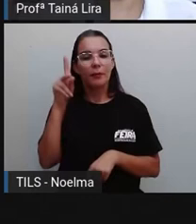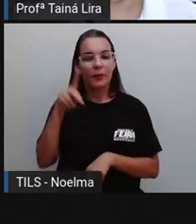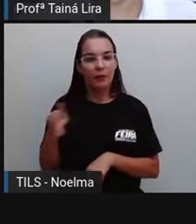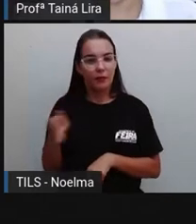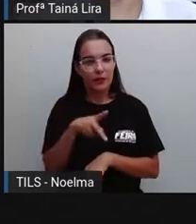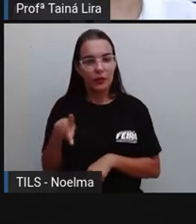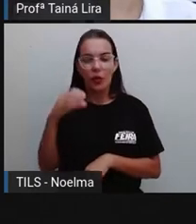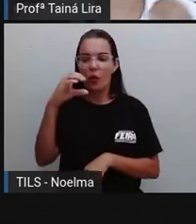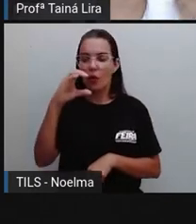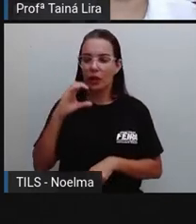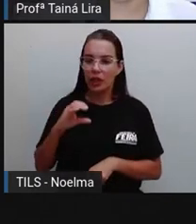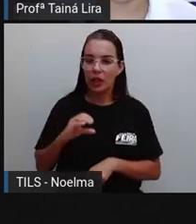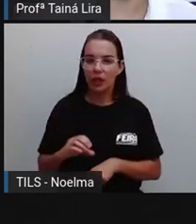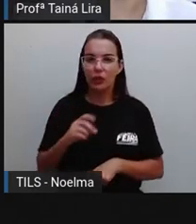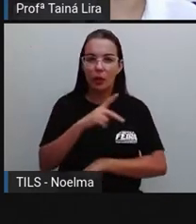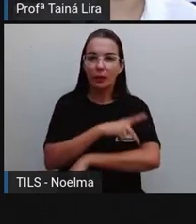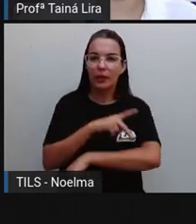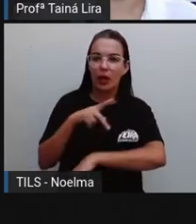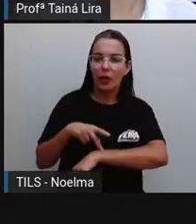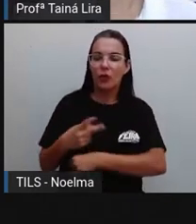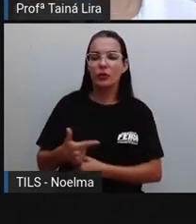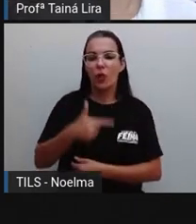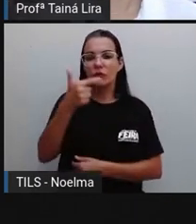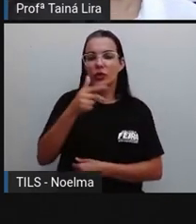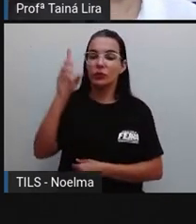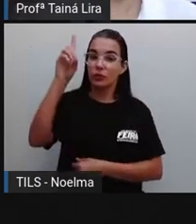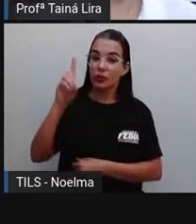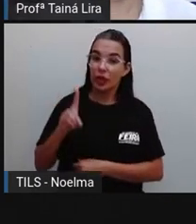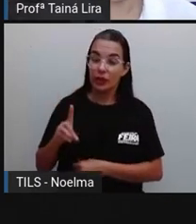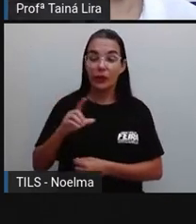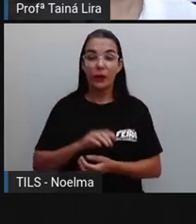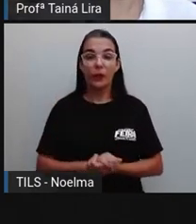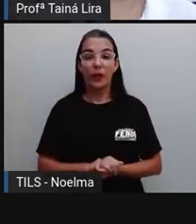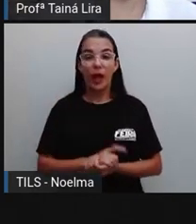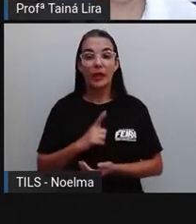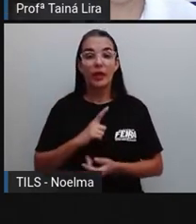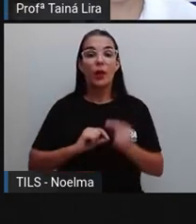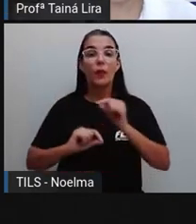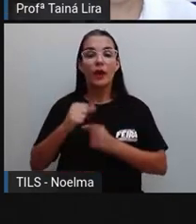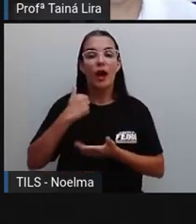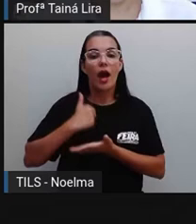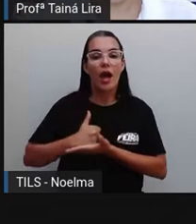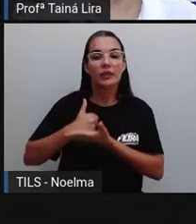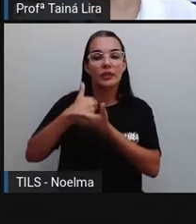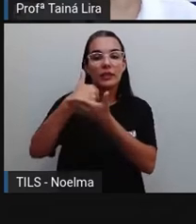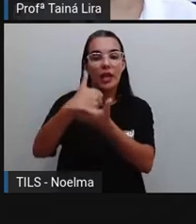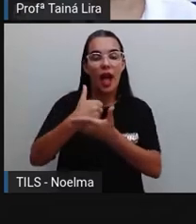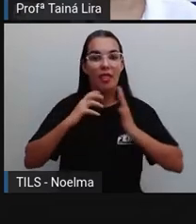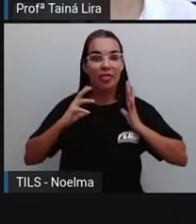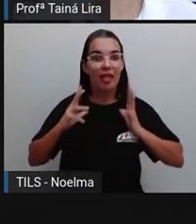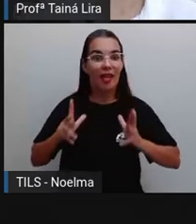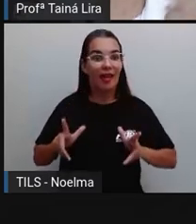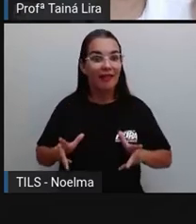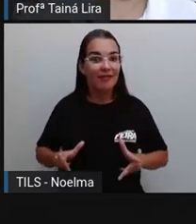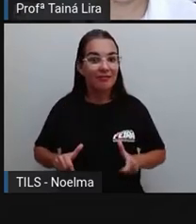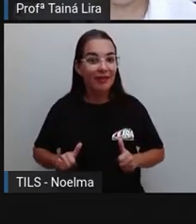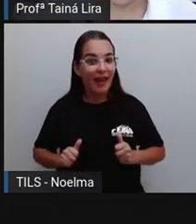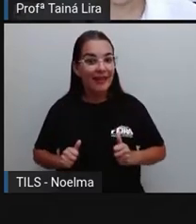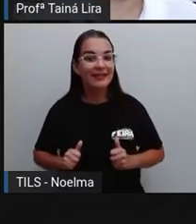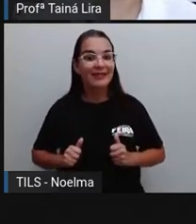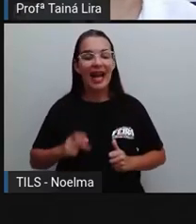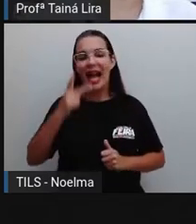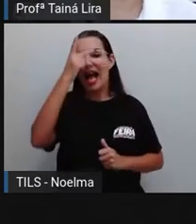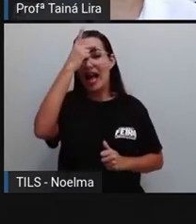né? O coordenador pedagógico, o diretor. Nós temos ali, né? O auxiliar de serviços gerais, a